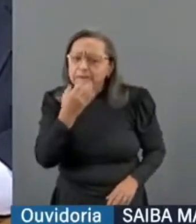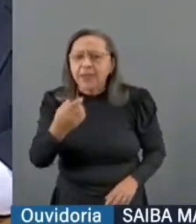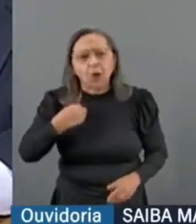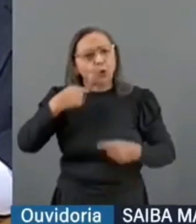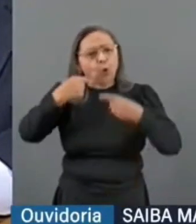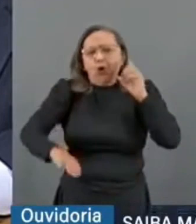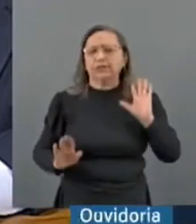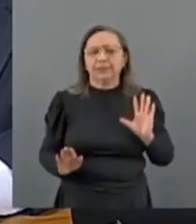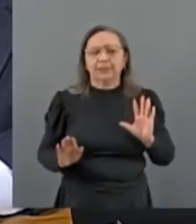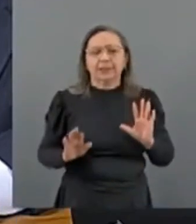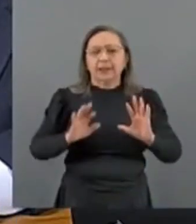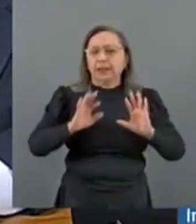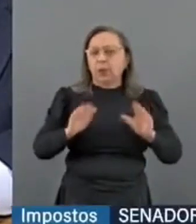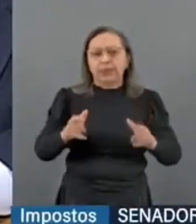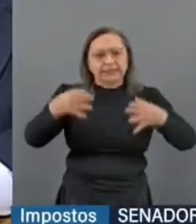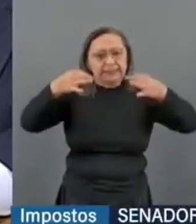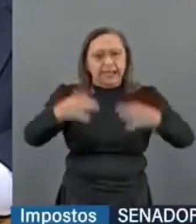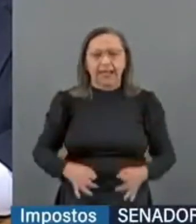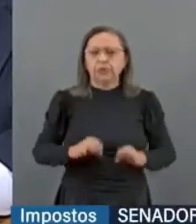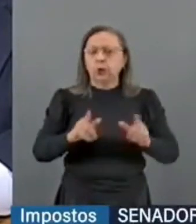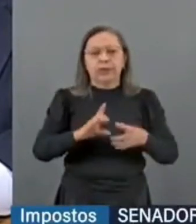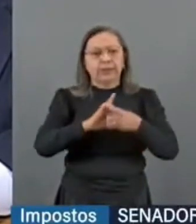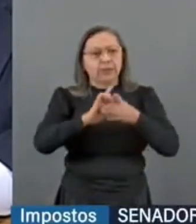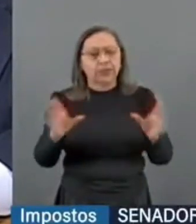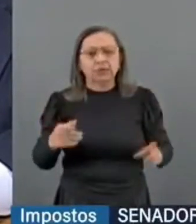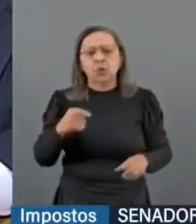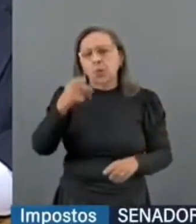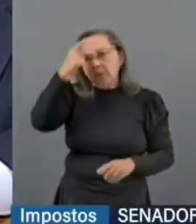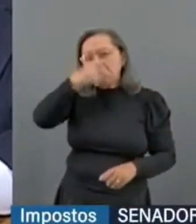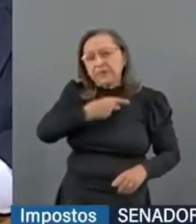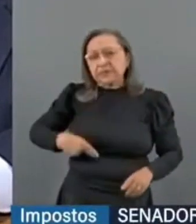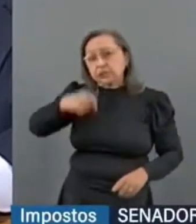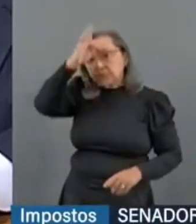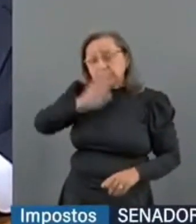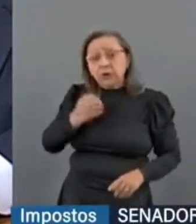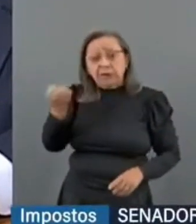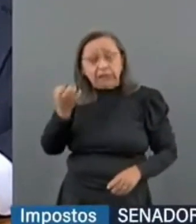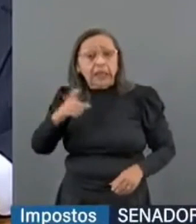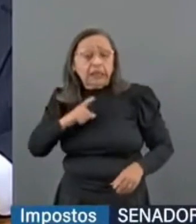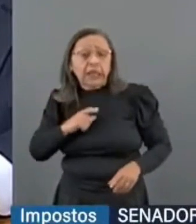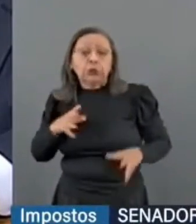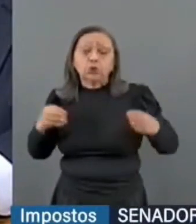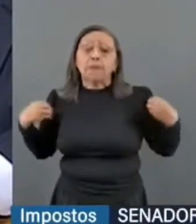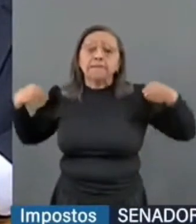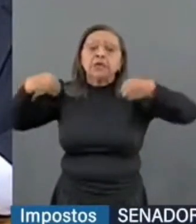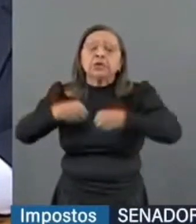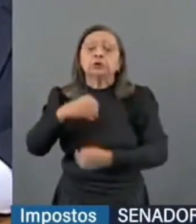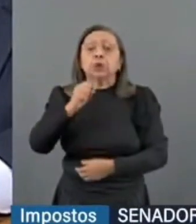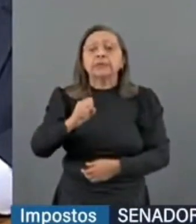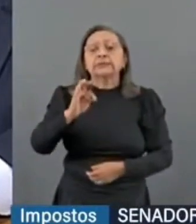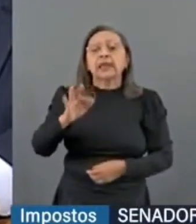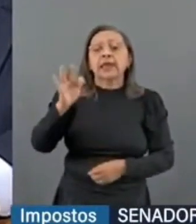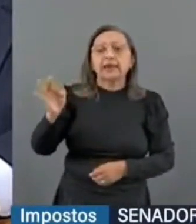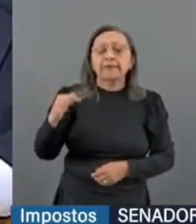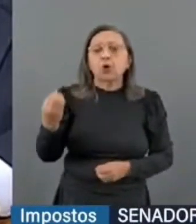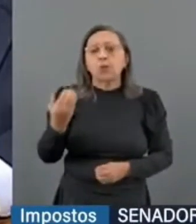sou contra. Não é prudente, não é democrático um presidente da República querer ter os ministros da Suprema Corte